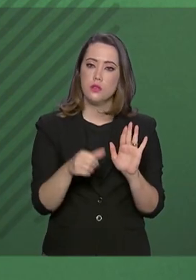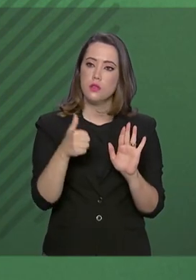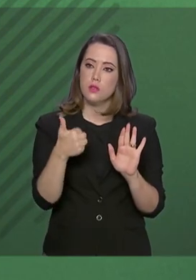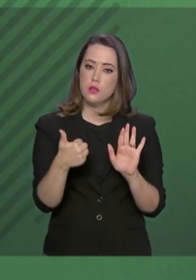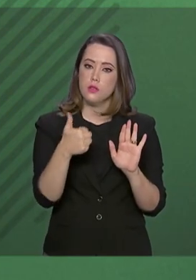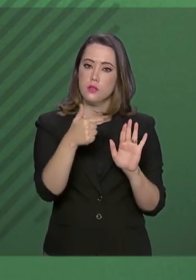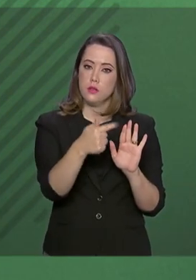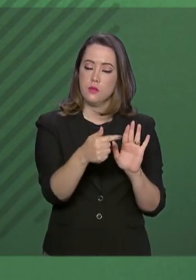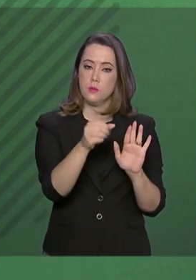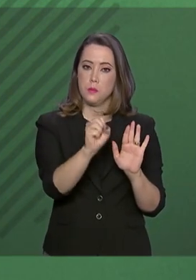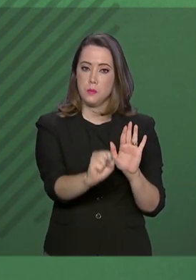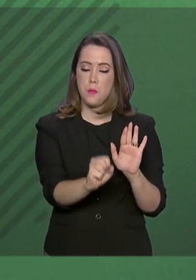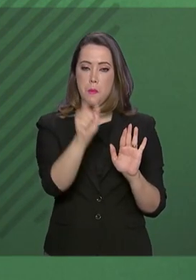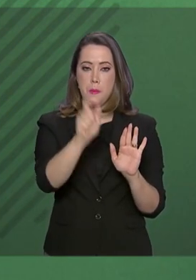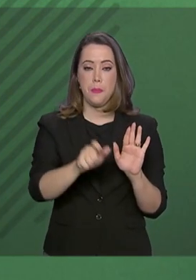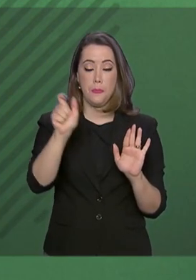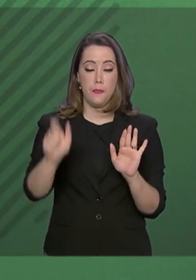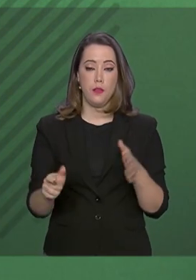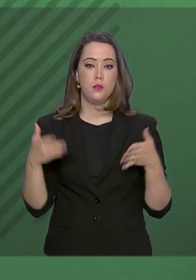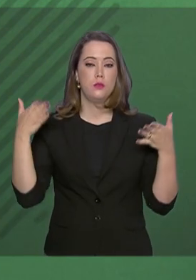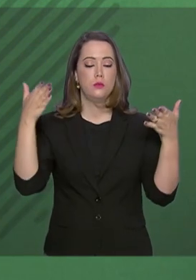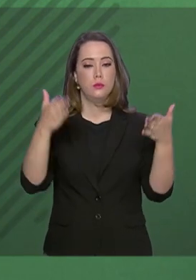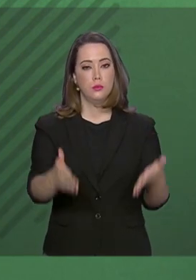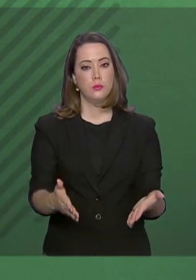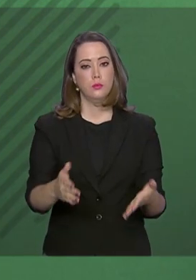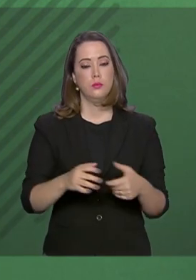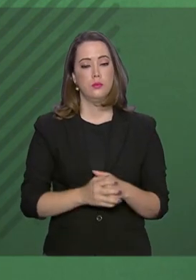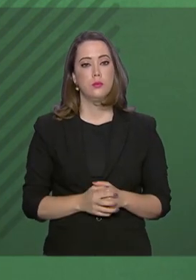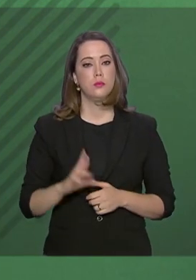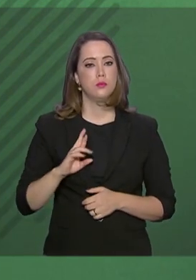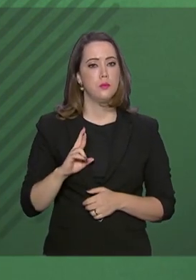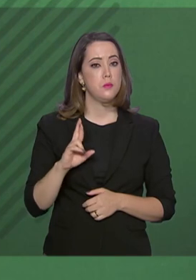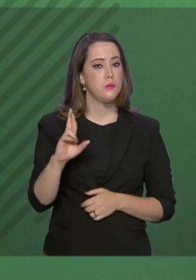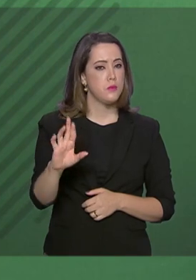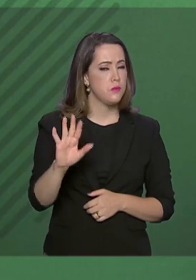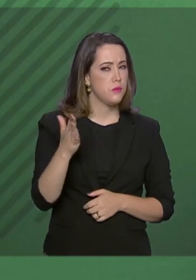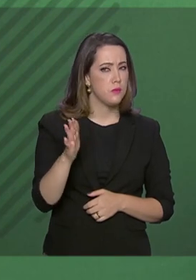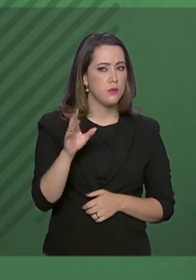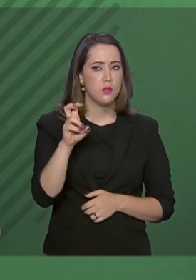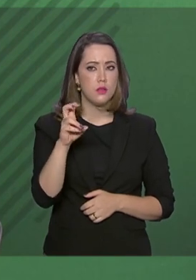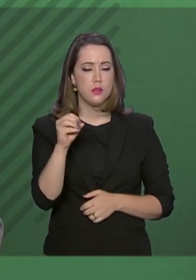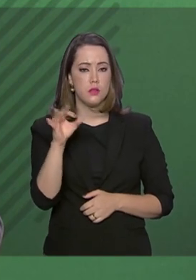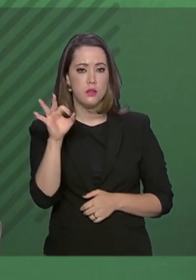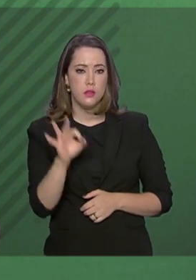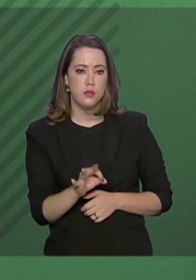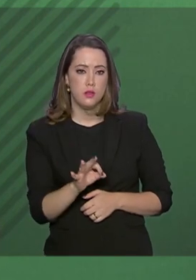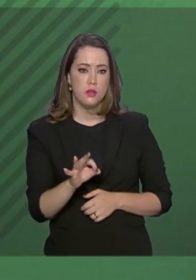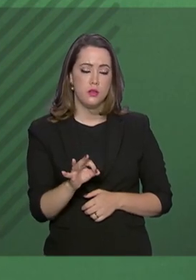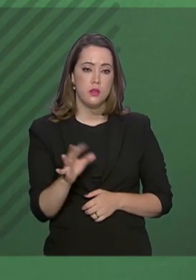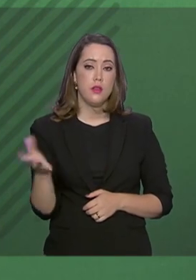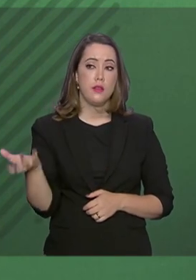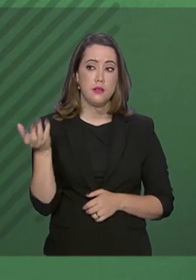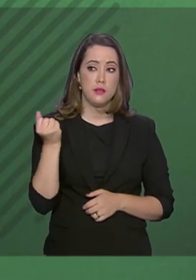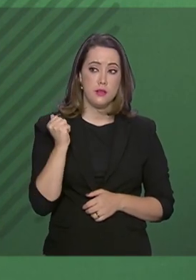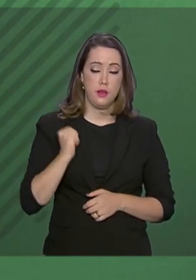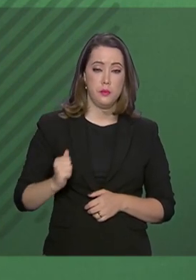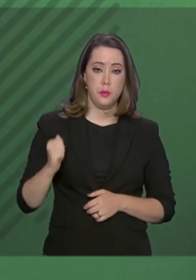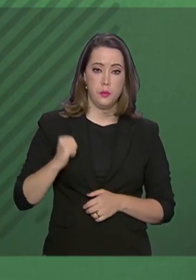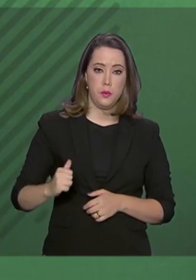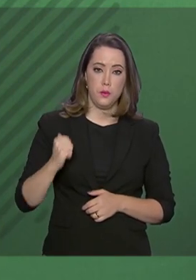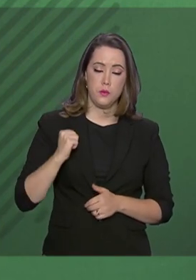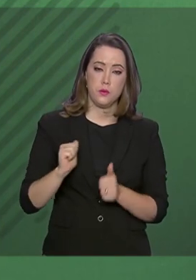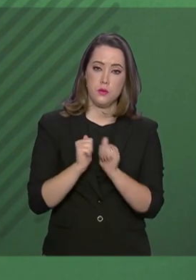atletas participantes, representando cerca de 50%, recebem Bolsa